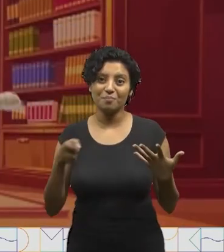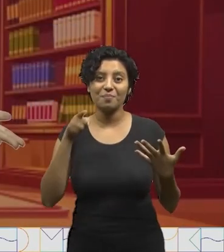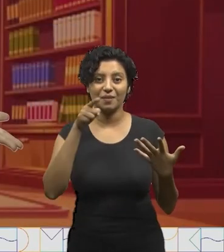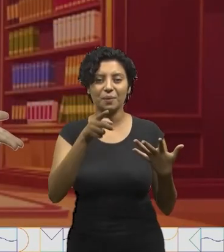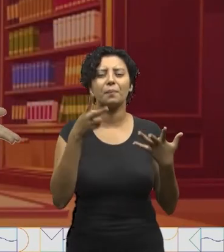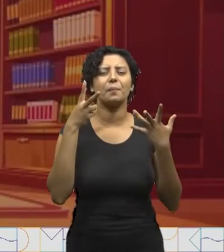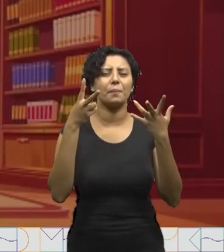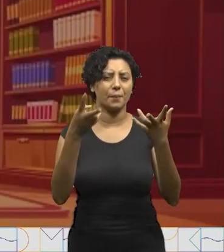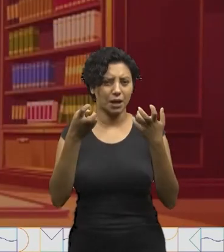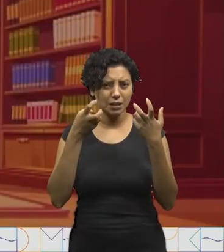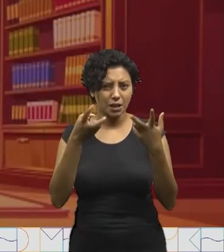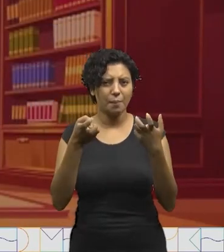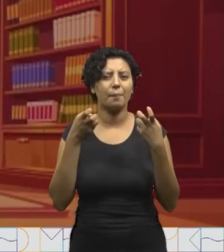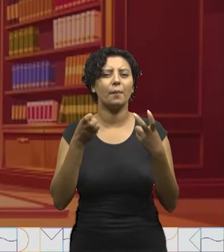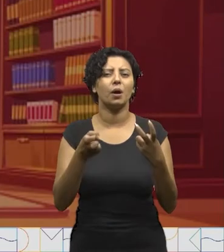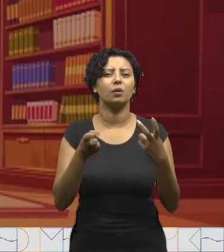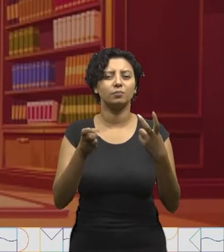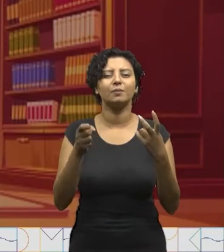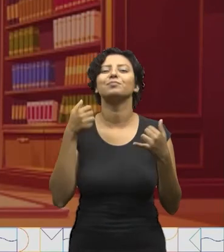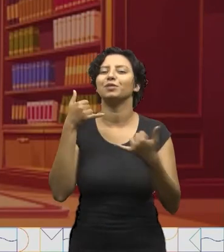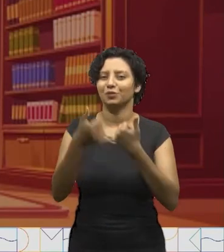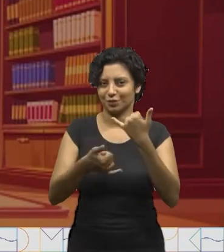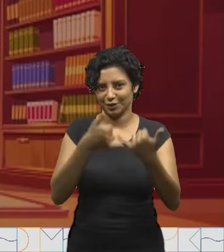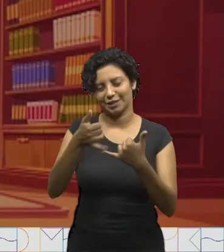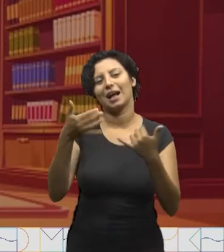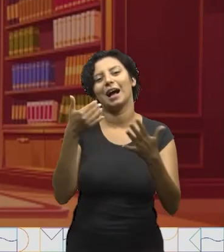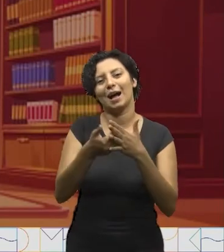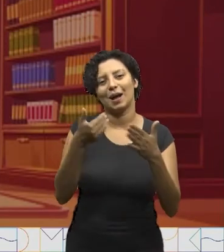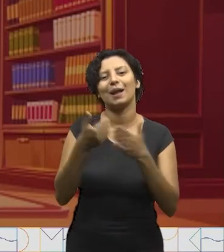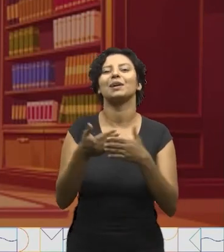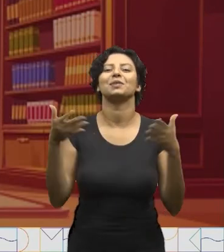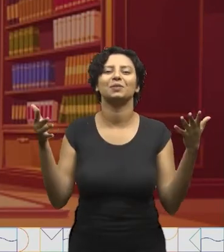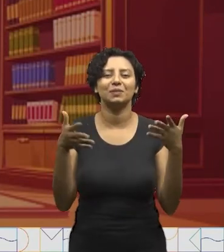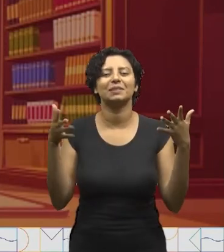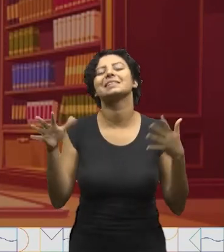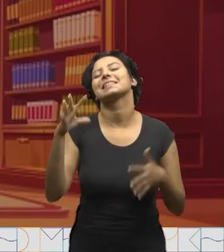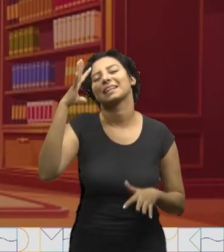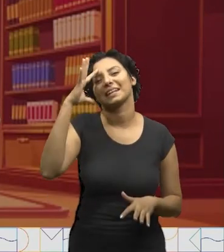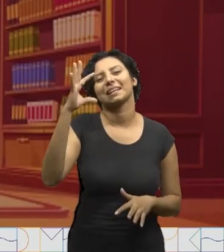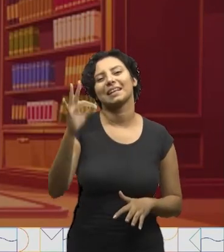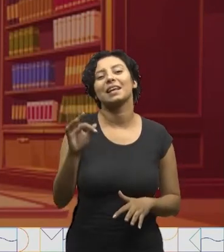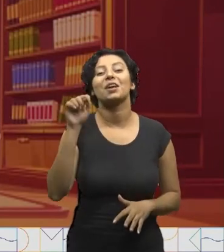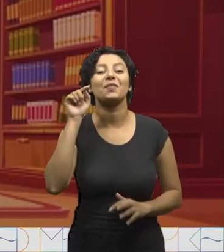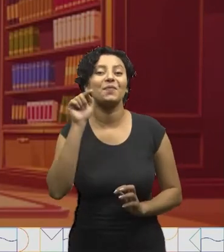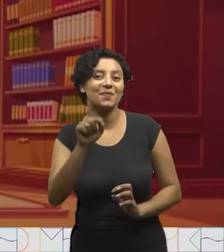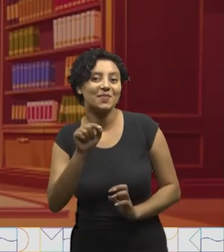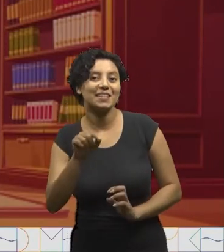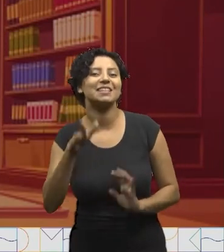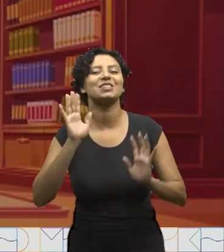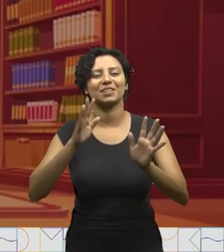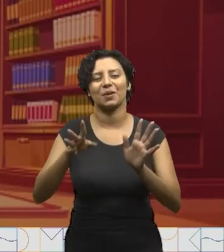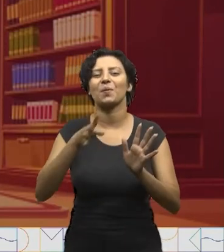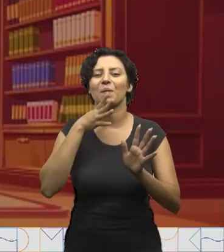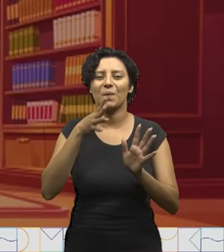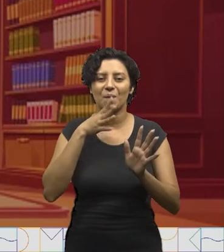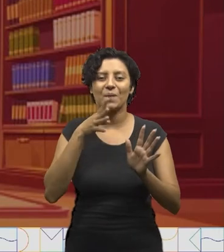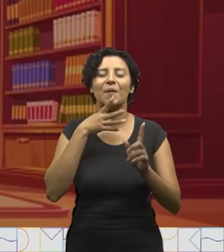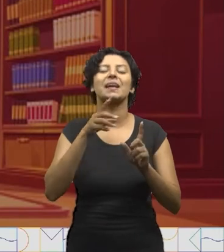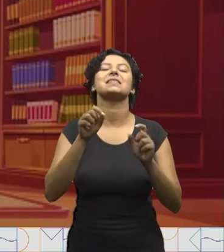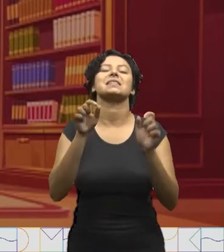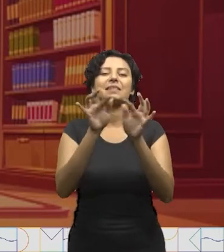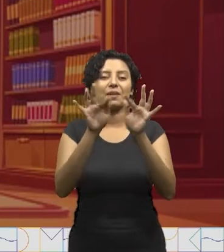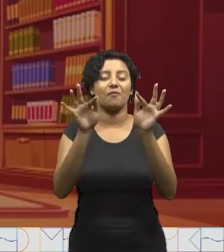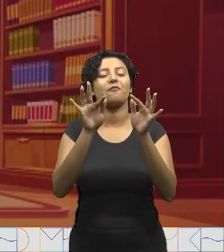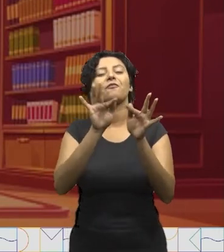Então, você percebeu que está bem divertida a nossa aula? Eu tenho certeza de que você já